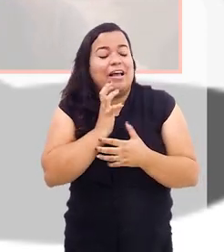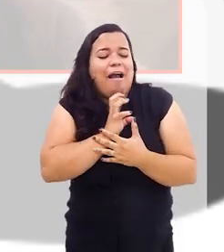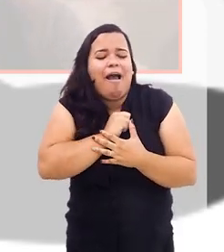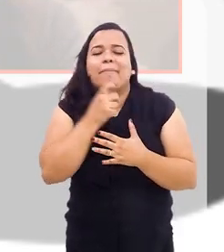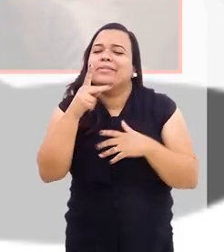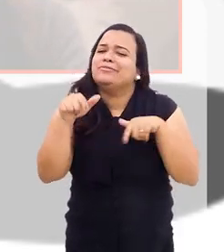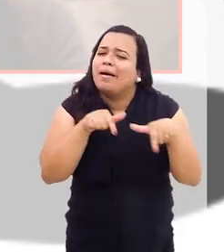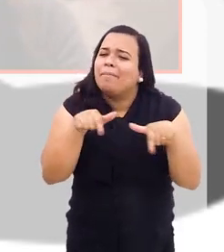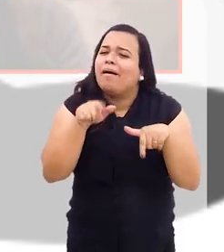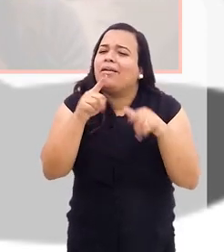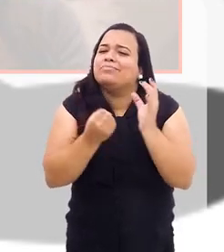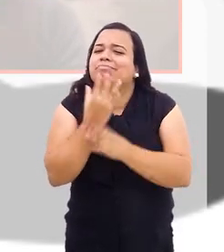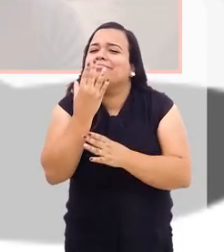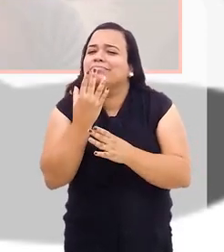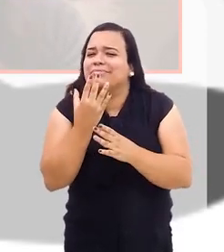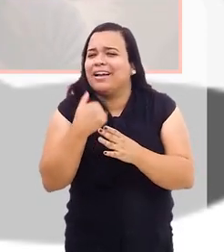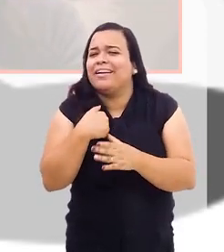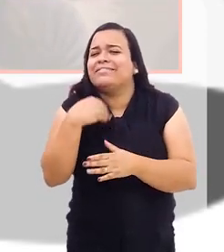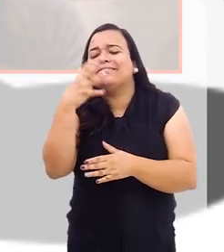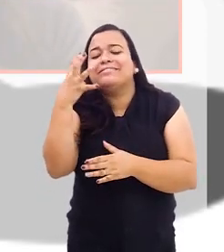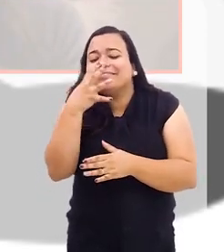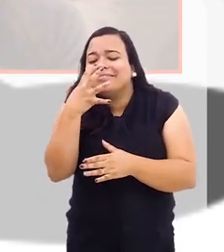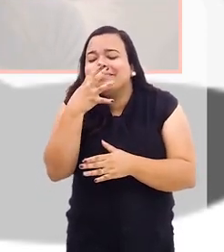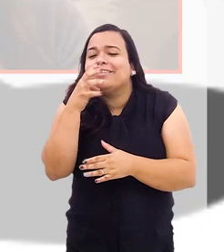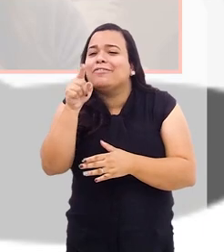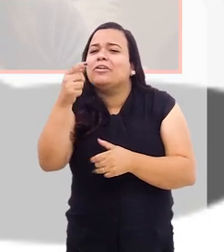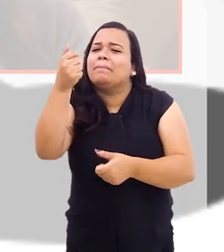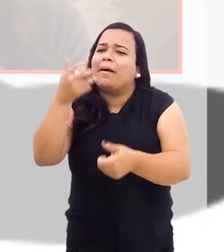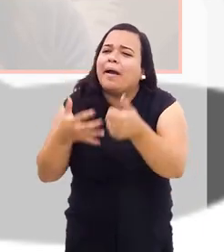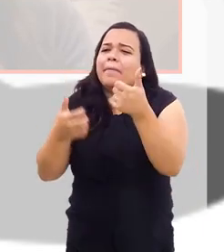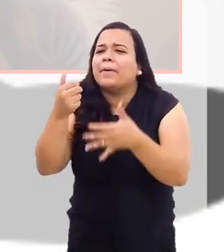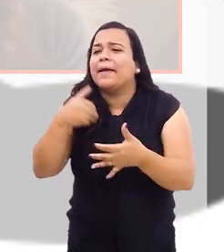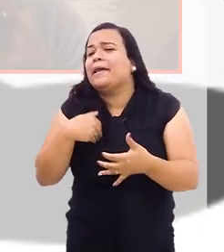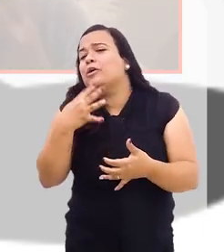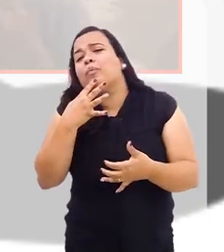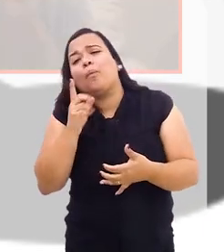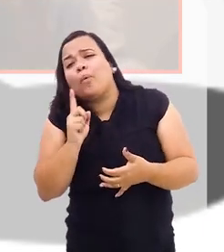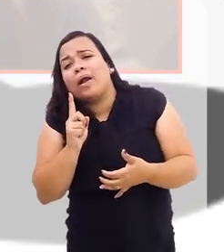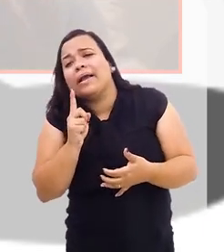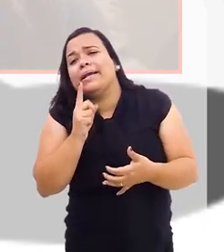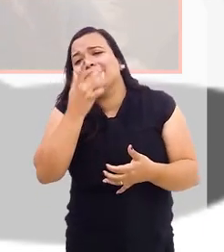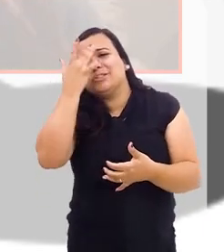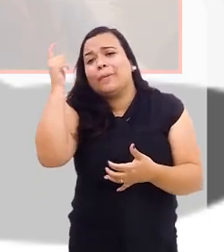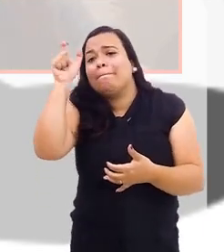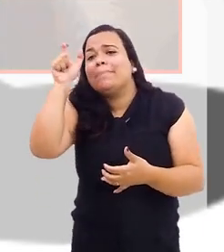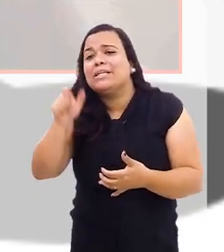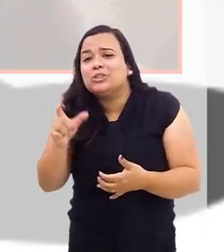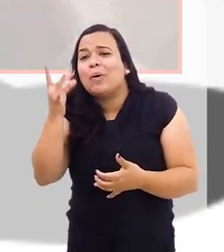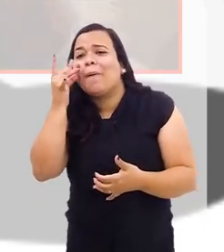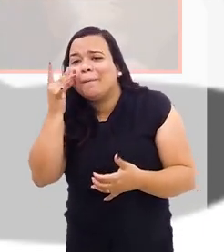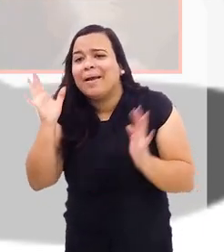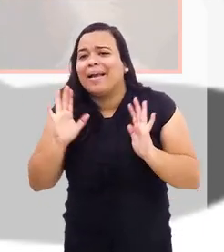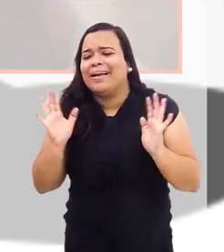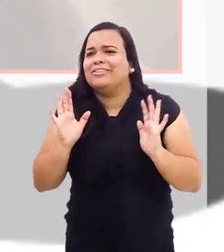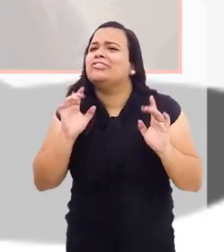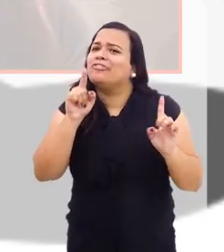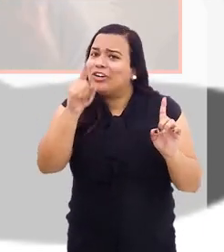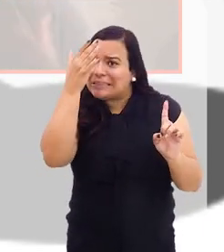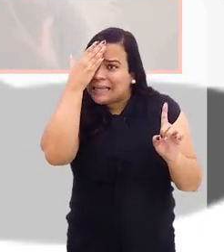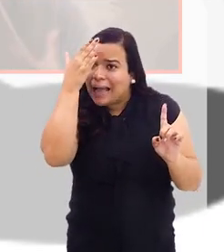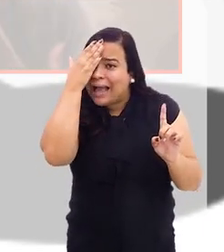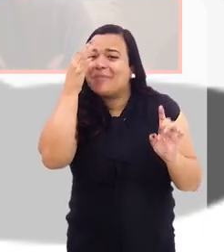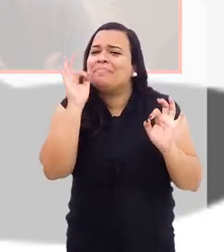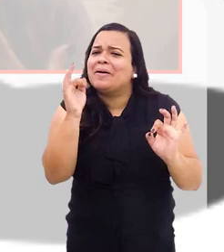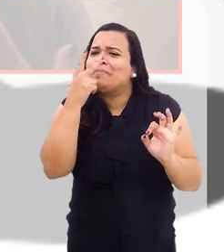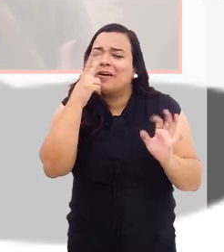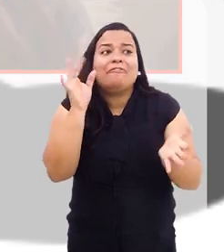personagens, que é interessante até de te ouvir e ver como você fala, eu não a conheço pessoalmente. Então, você efetivamente